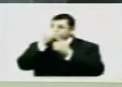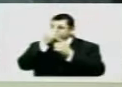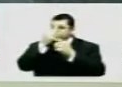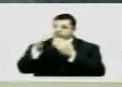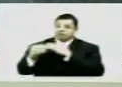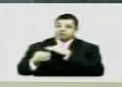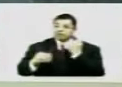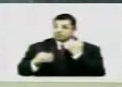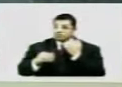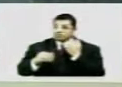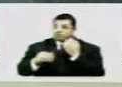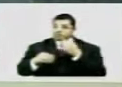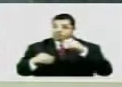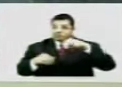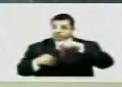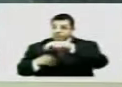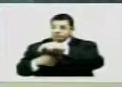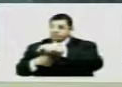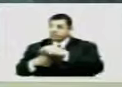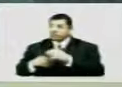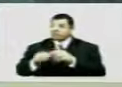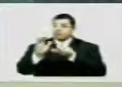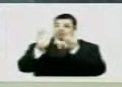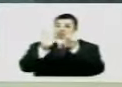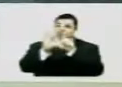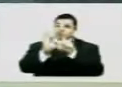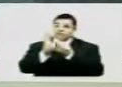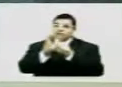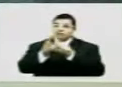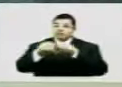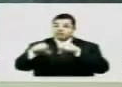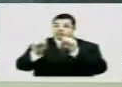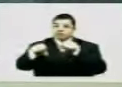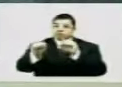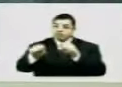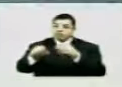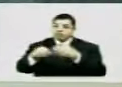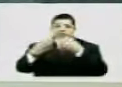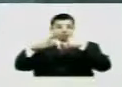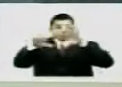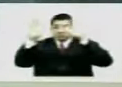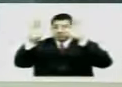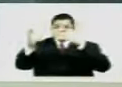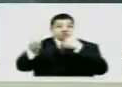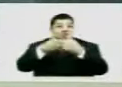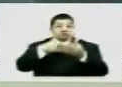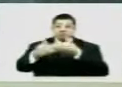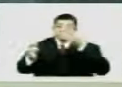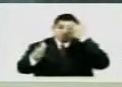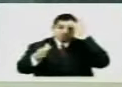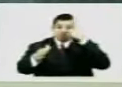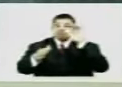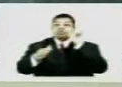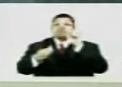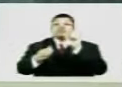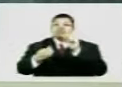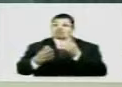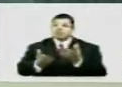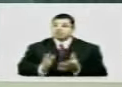matou, caminhou até uma moto, subiu na moto e ninguém sabe onde está